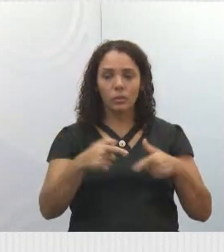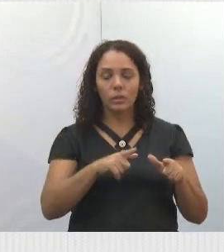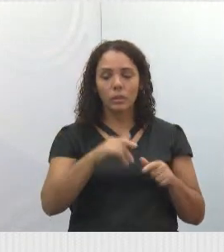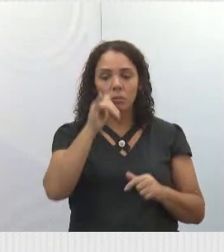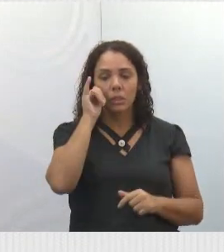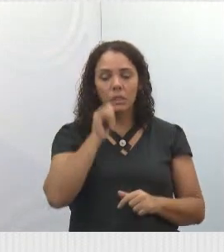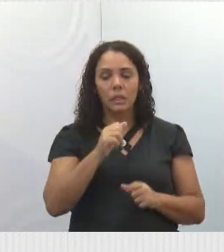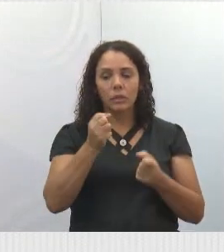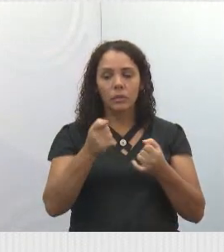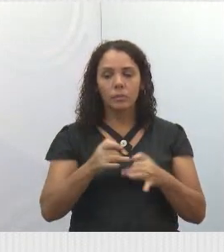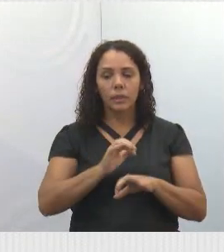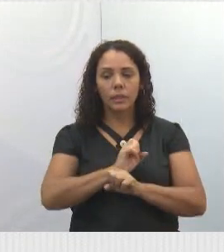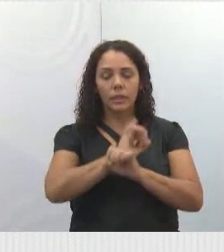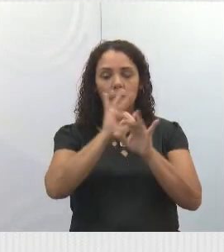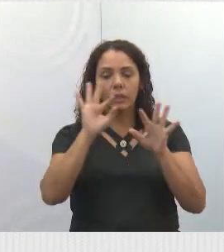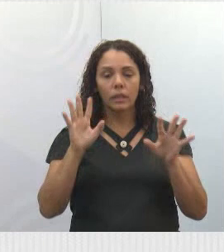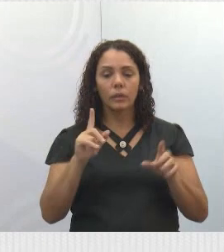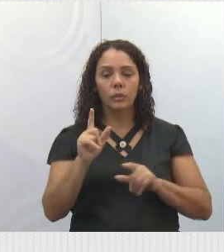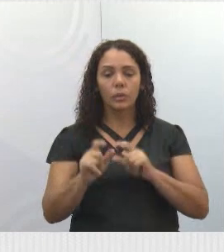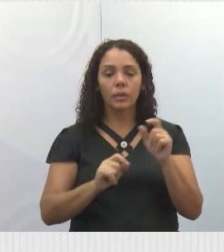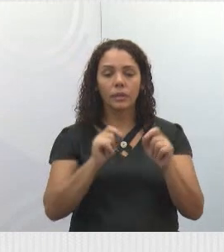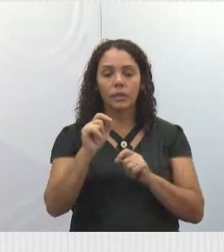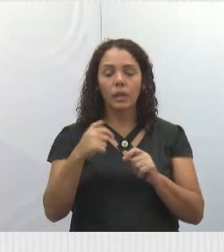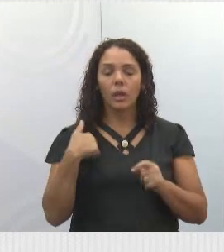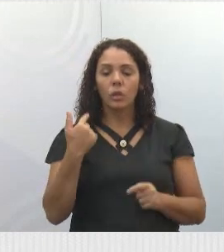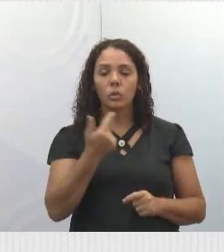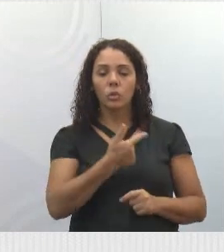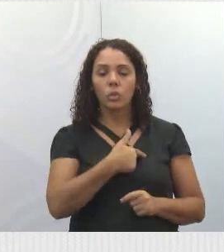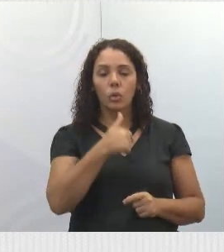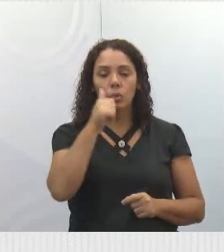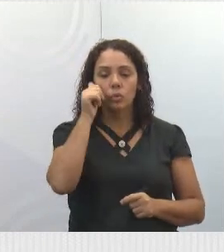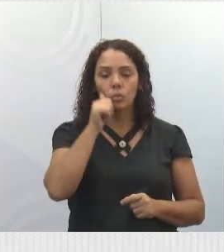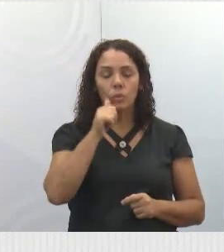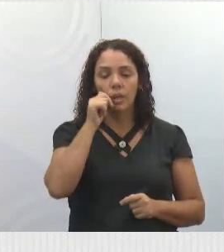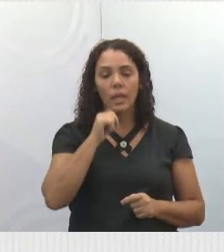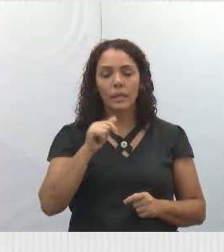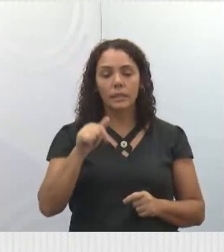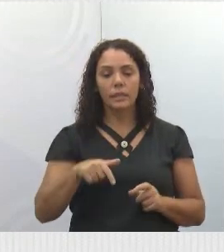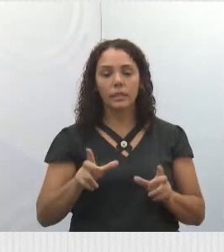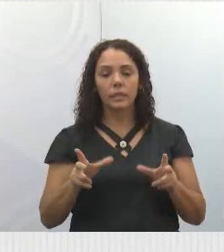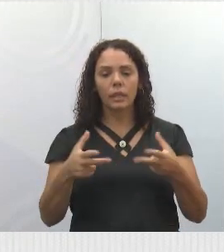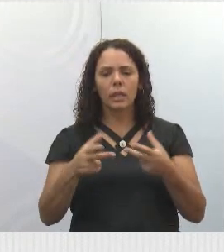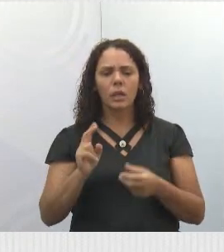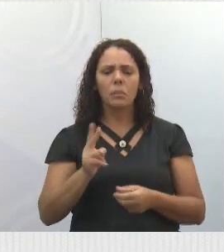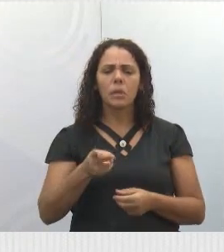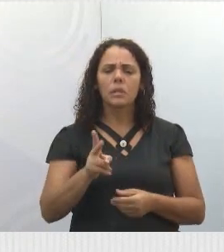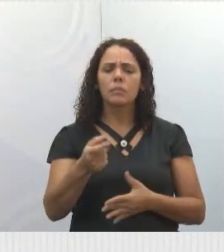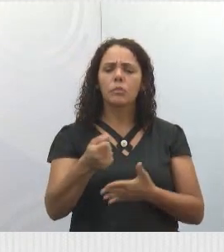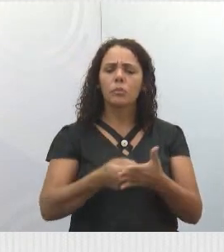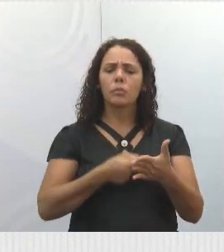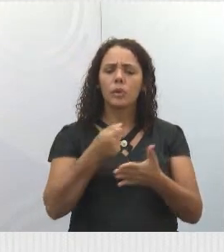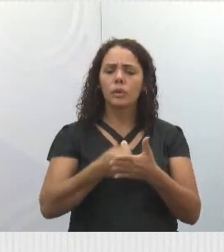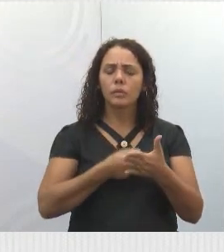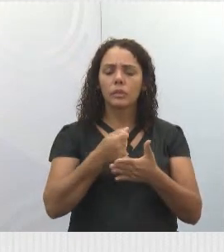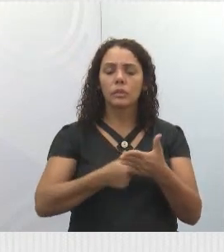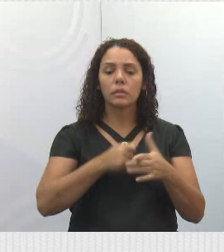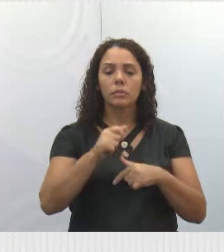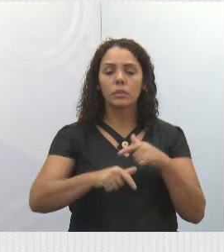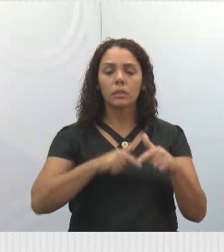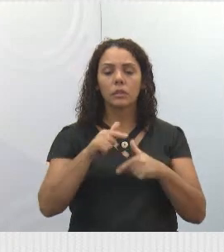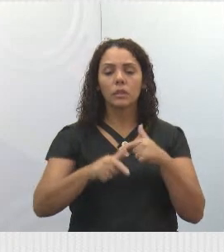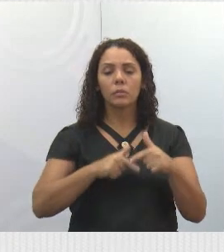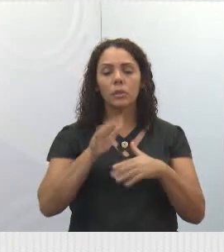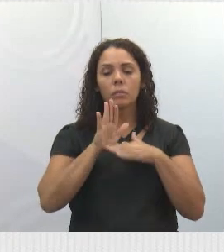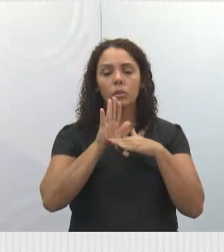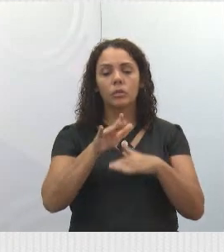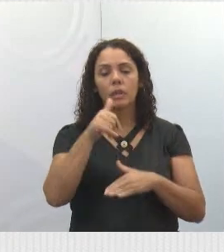claro que nós aqui na Câmara, nós mulheres aqui, estamos sempre batalhando e trabalhando em prol das mulheres